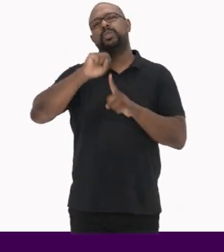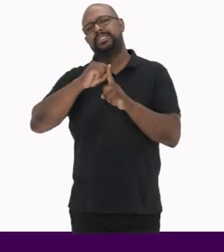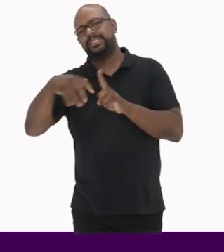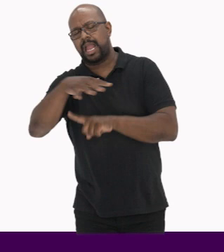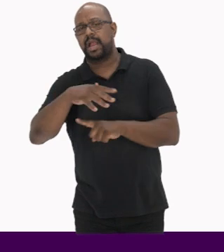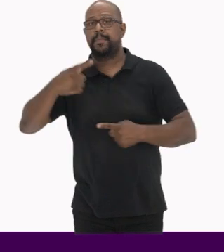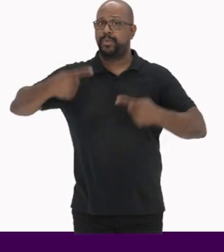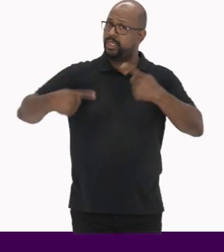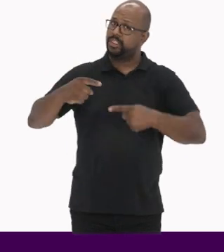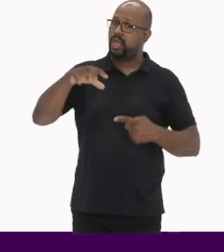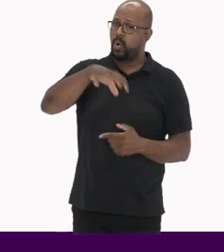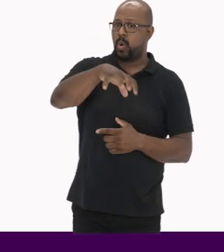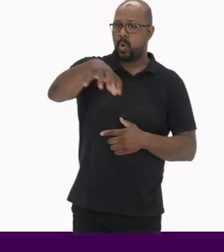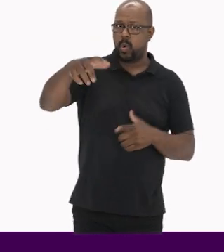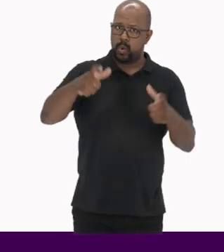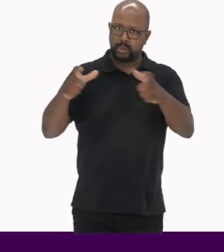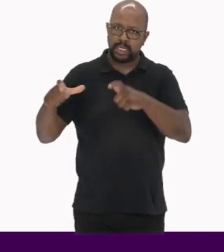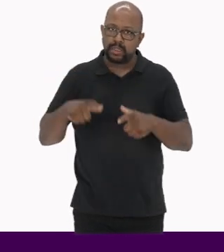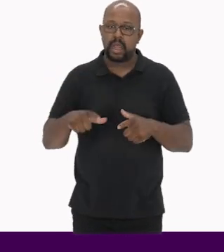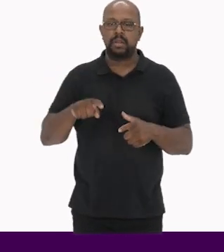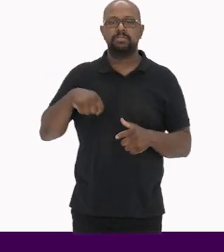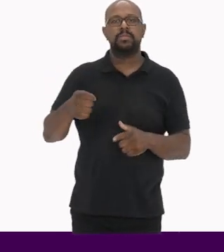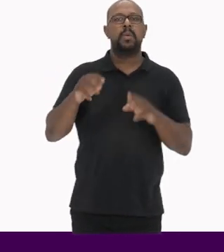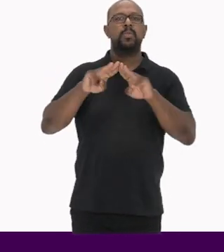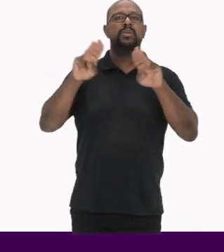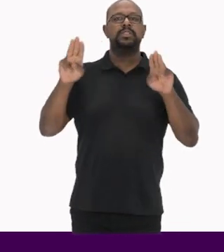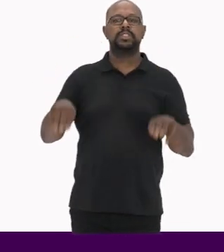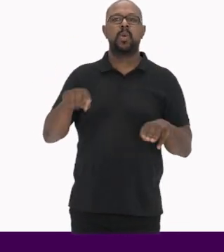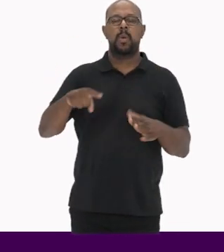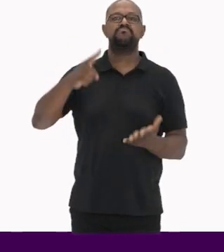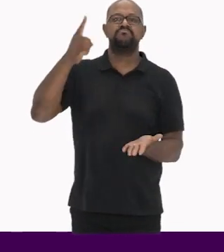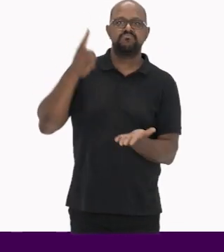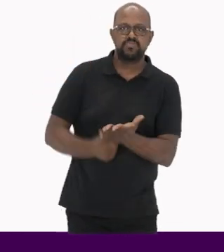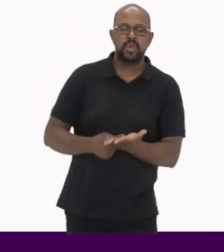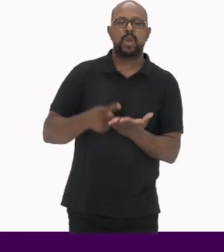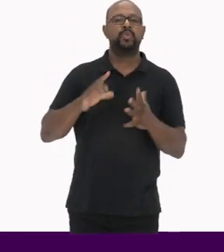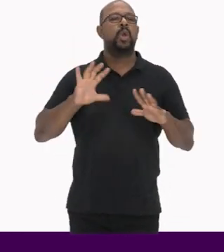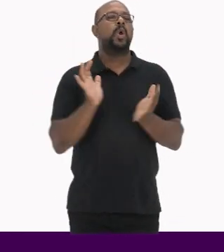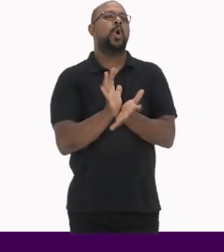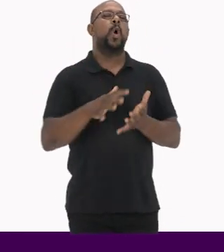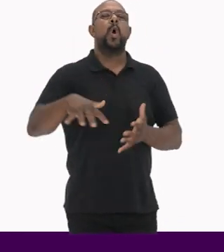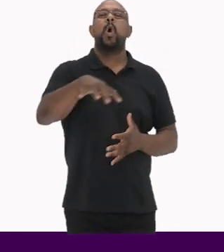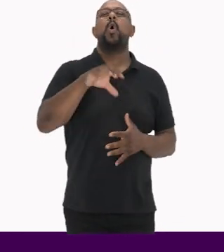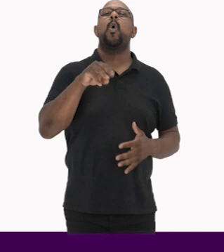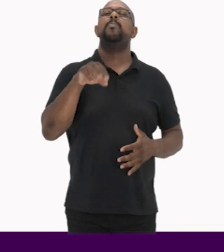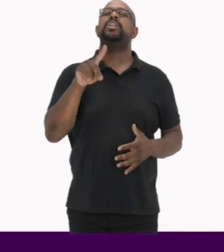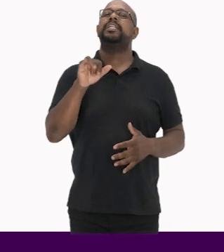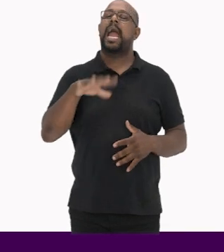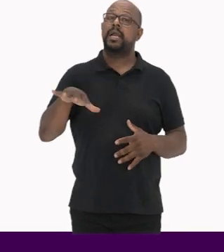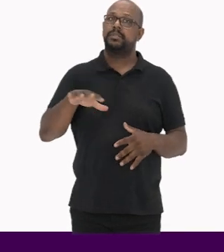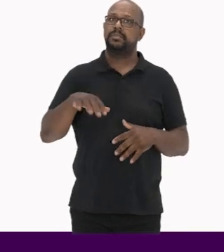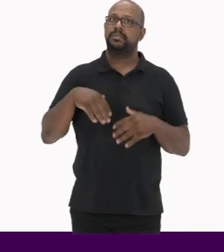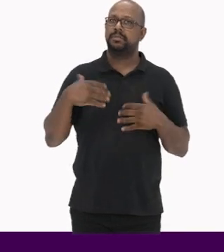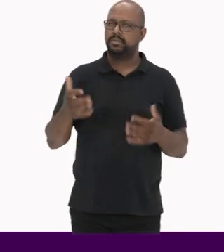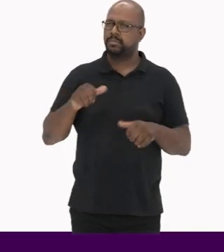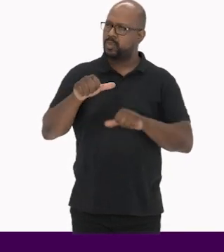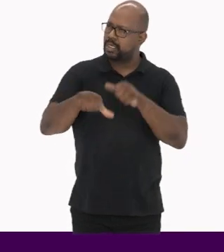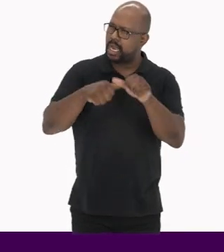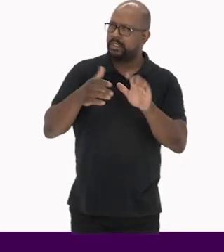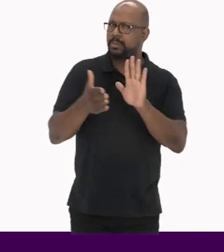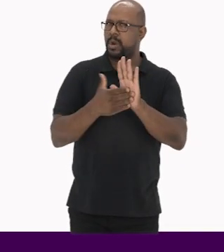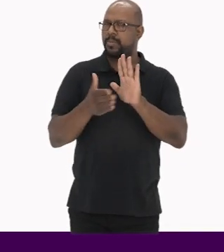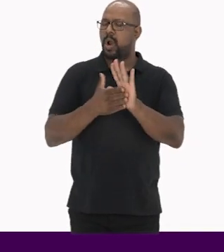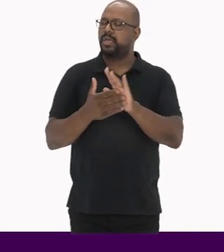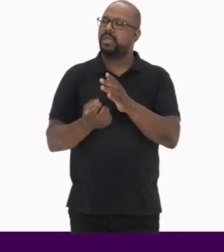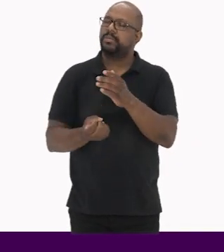políticas com os territórios Postulando o museu como uma instituição comprometida com a sua comunidade Neste cenário de mudanças e